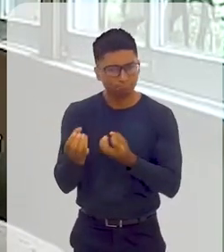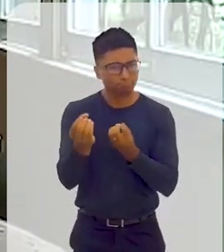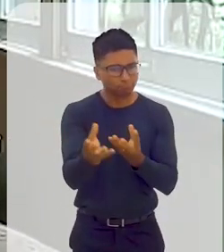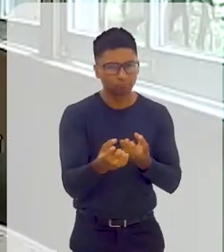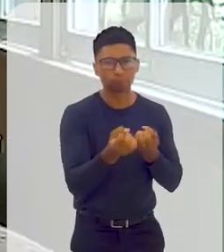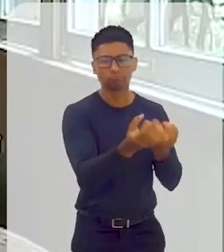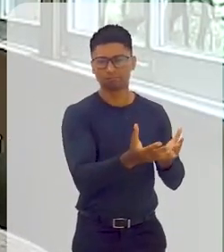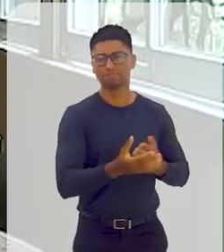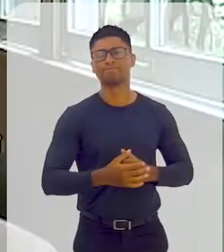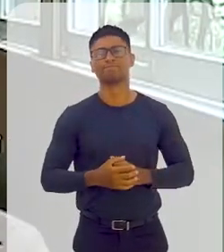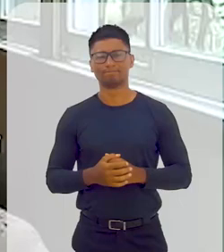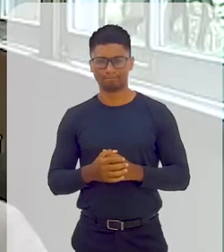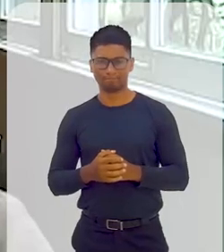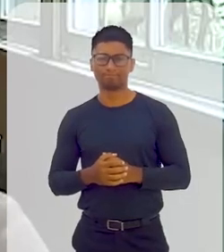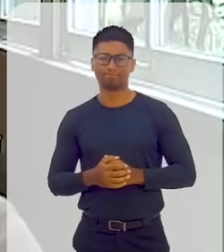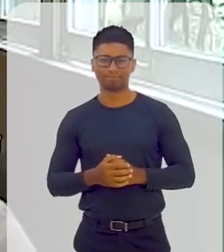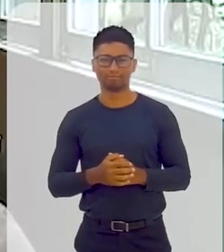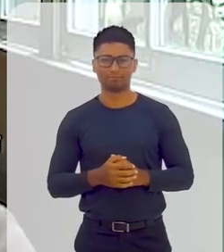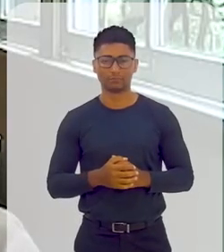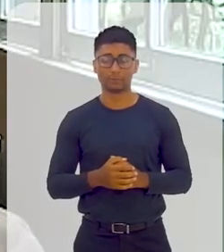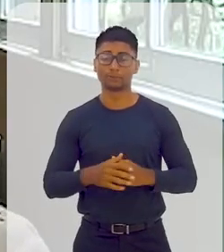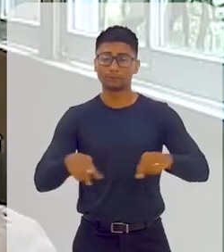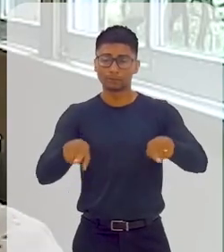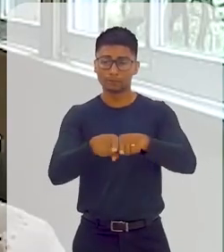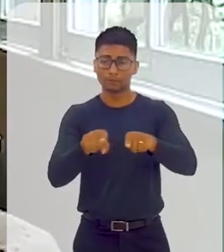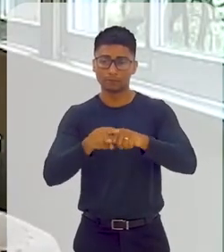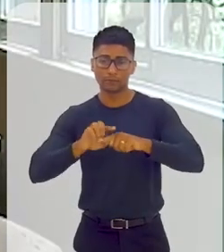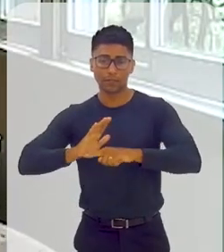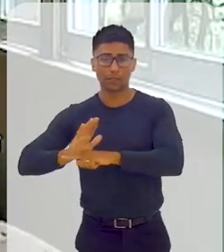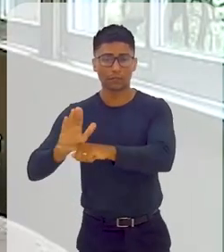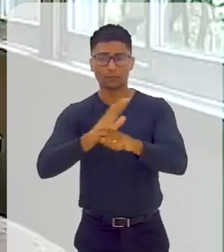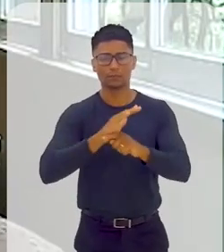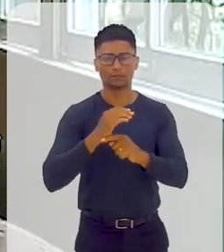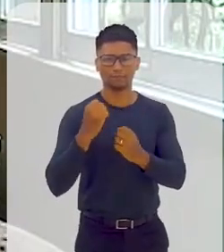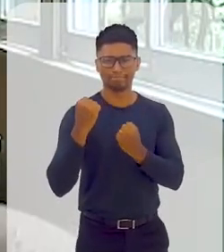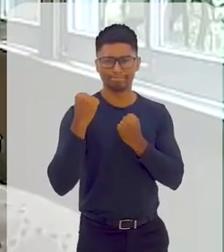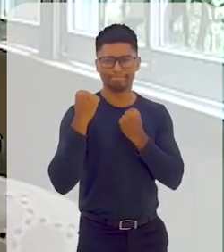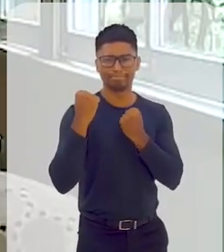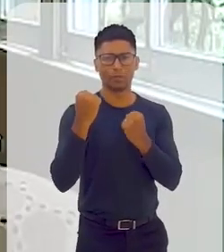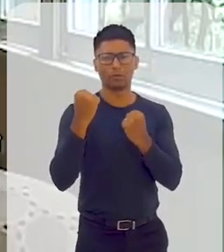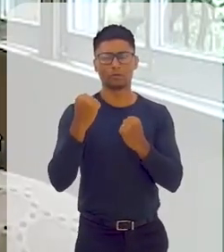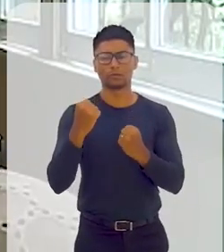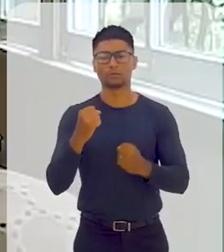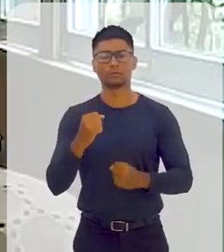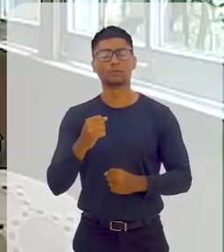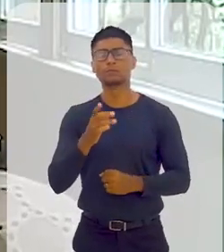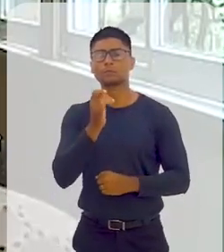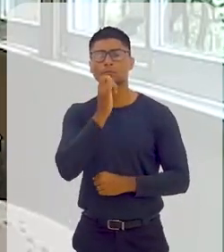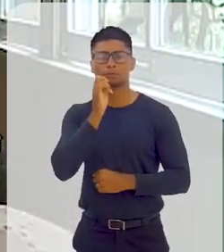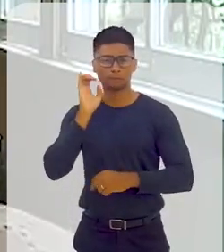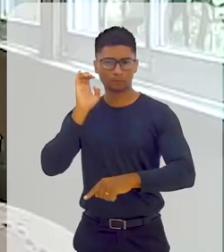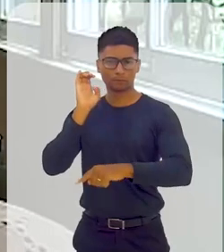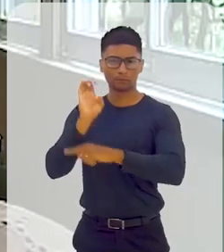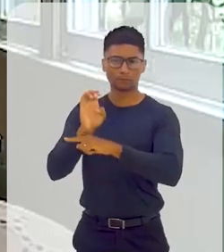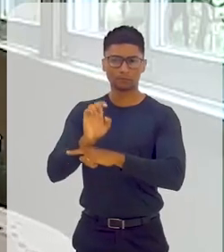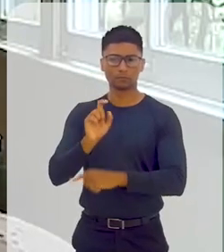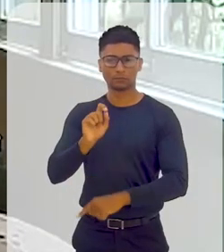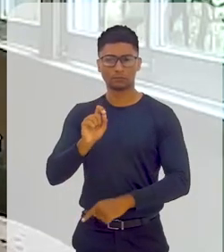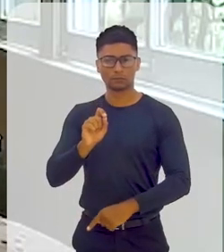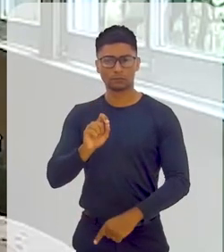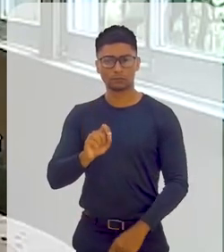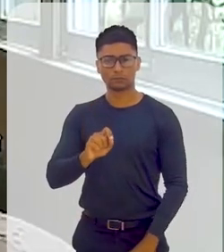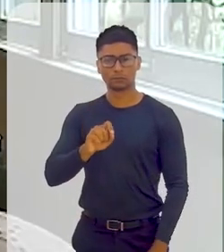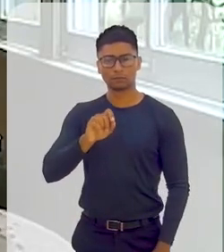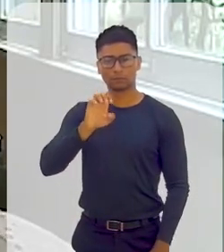fortalecer também, no caso do estado, a questão do EA, que é uma coisa que eu percebo, que eu